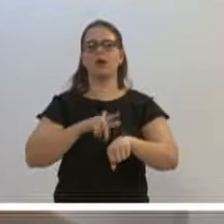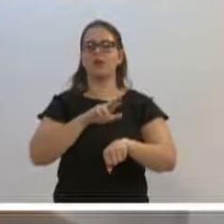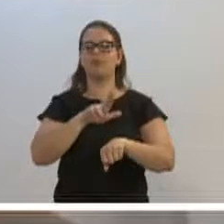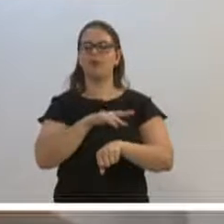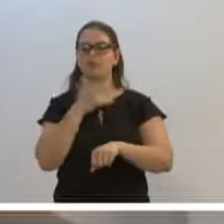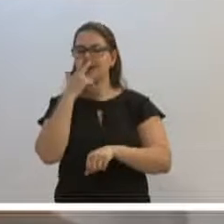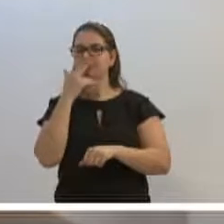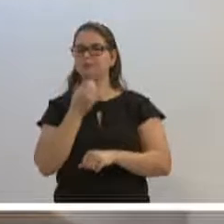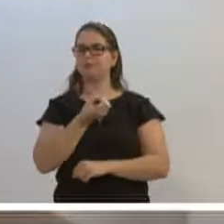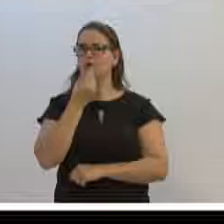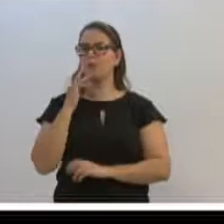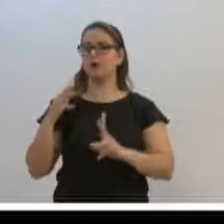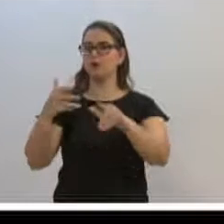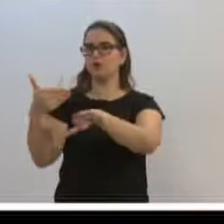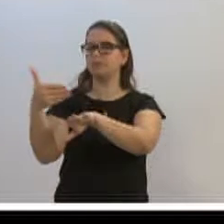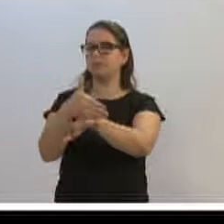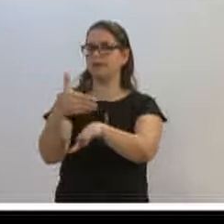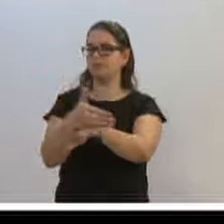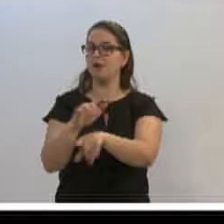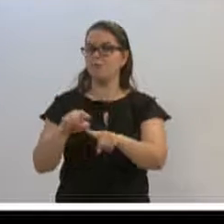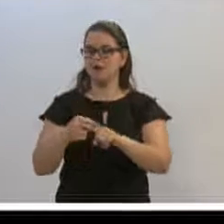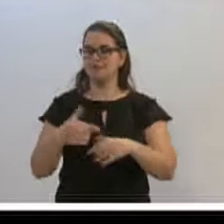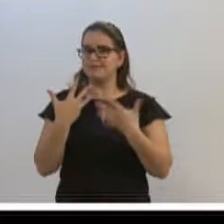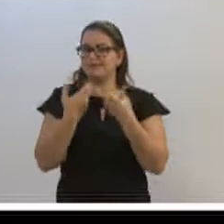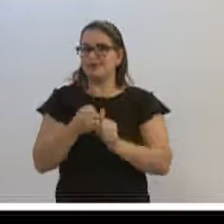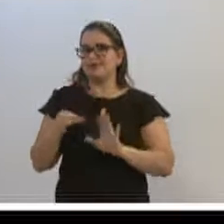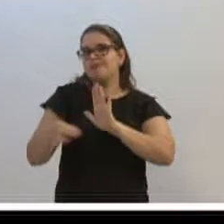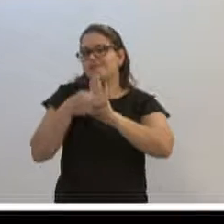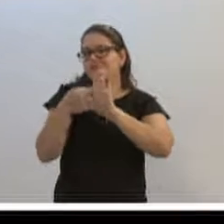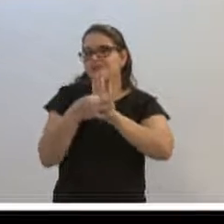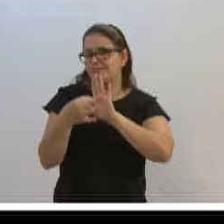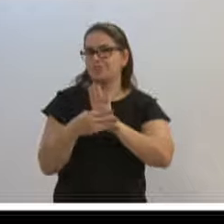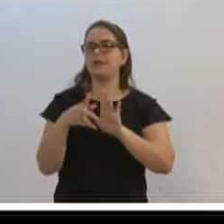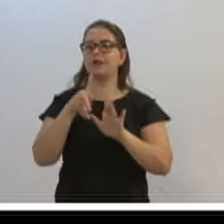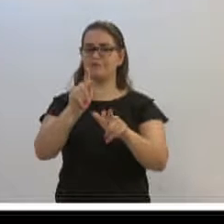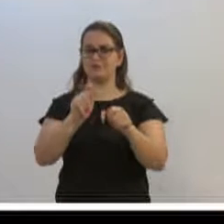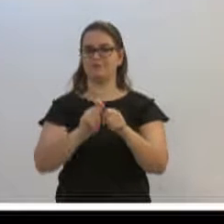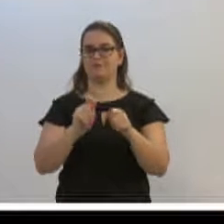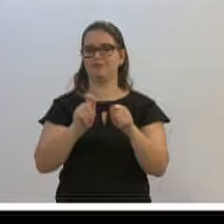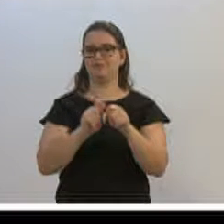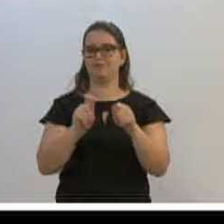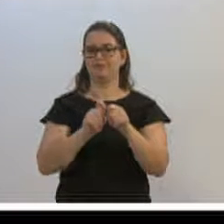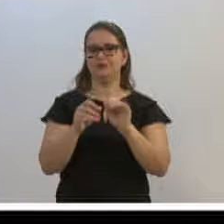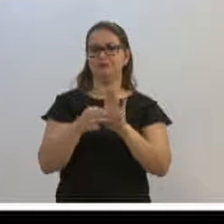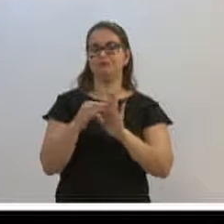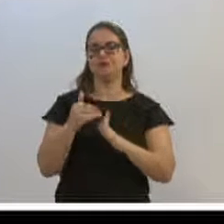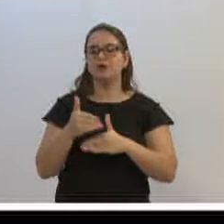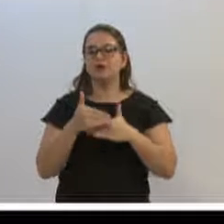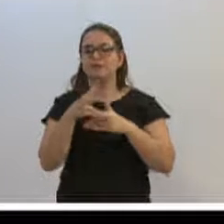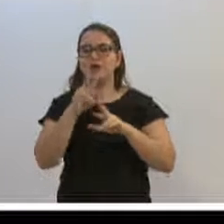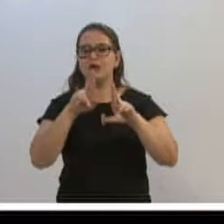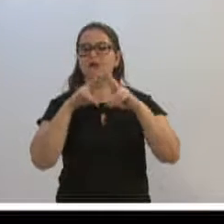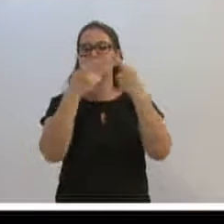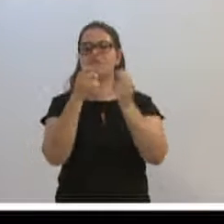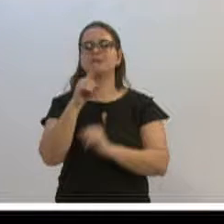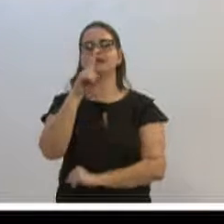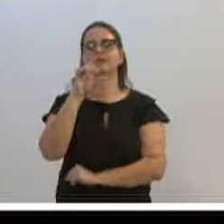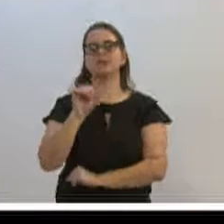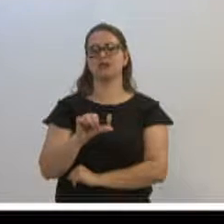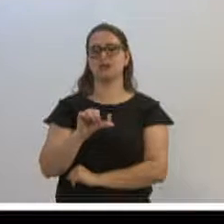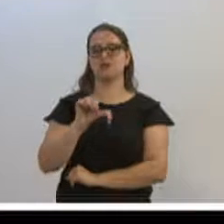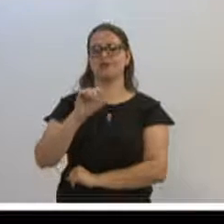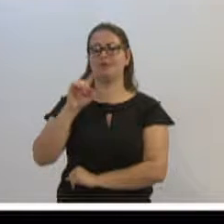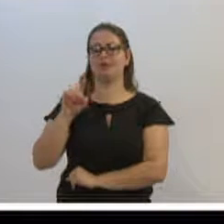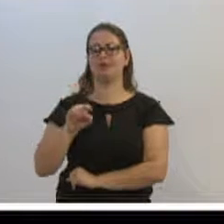propício, mas agora acataram a nossa decisão, vereador Ito, e realmente acataram a partir de agora, vai ser às 19h30,